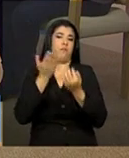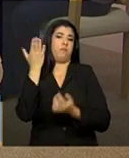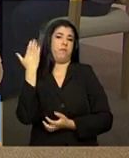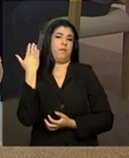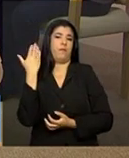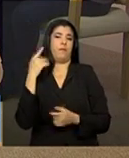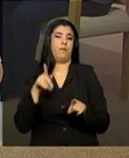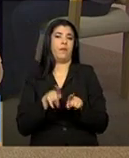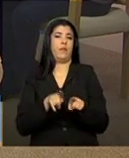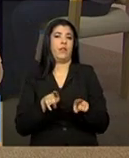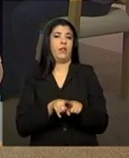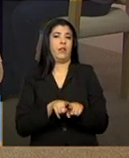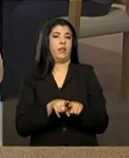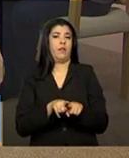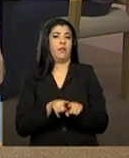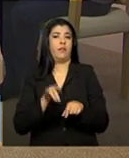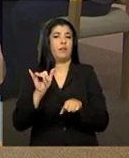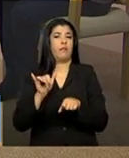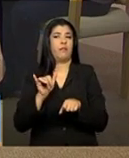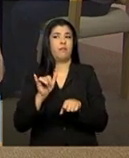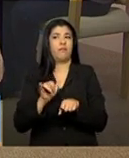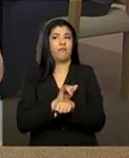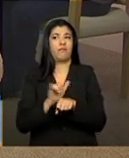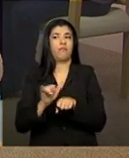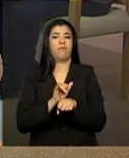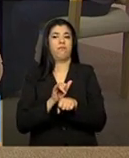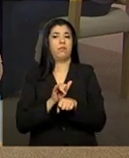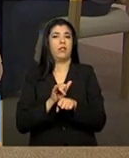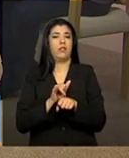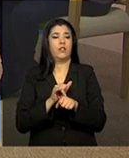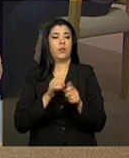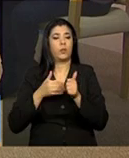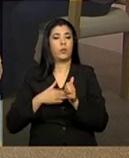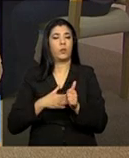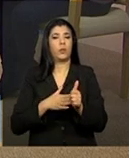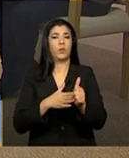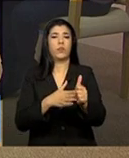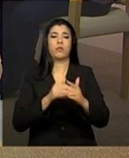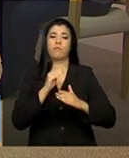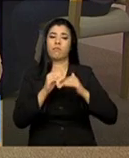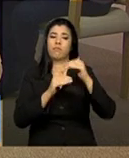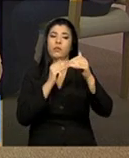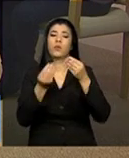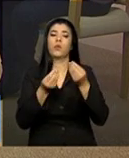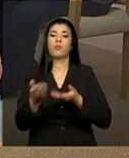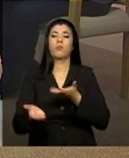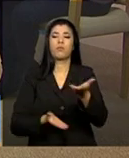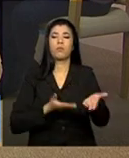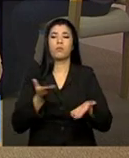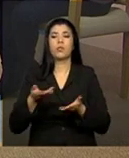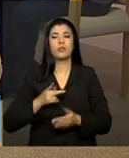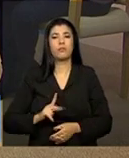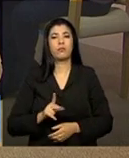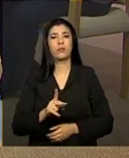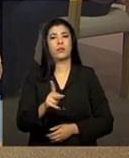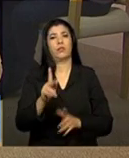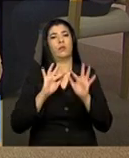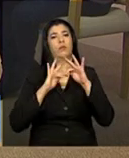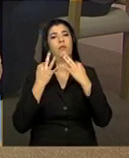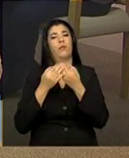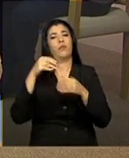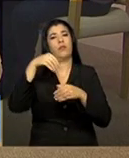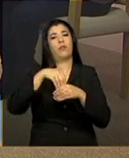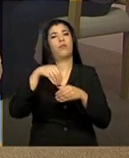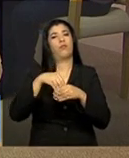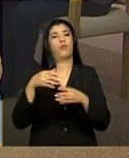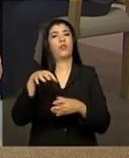de ver as tratativas e poder acompanhar ao longo do tempo essas tratativas daquela família naquele território,